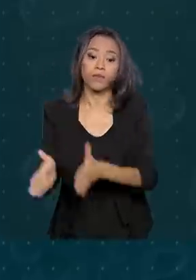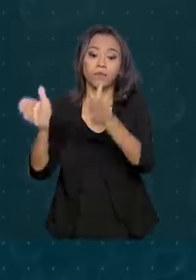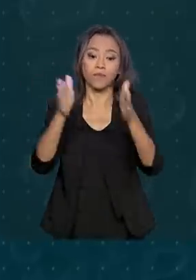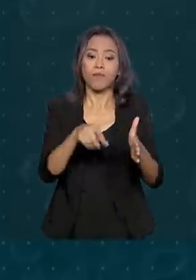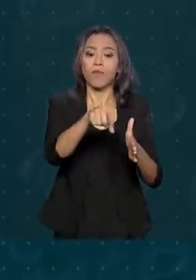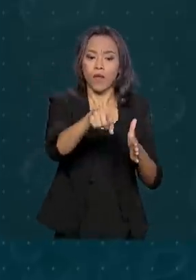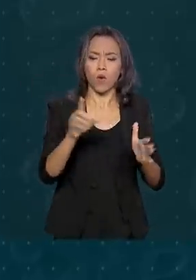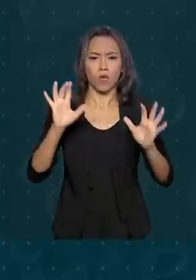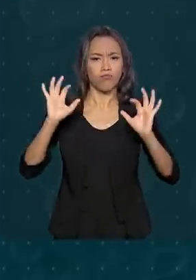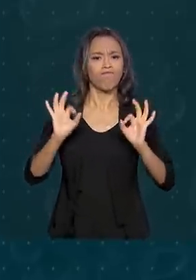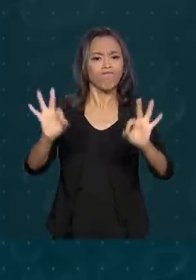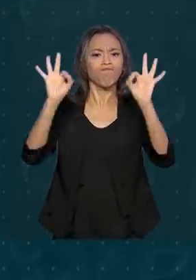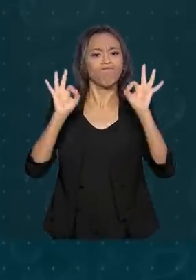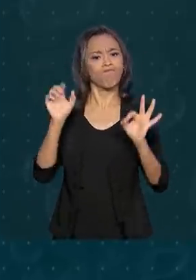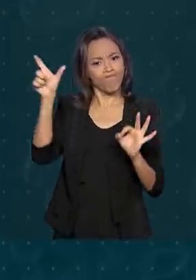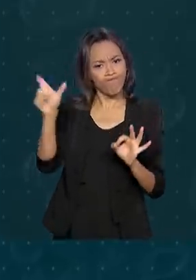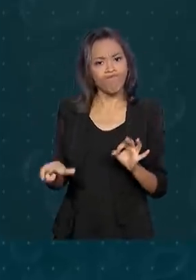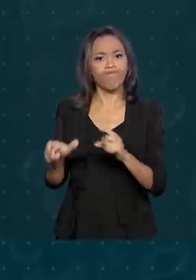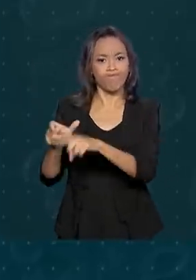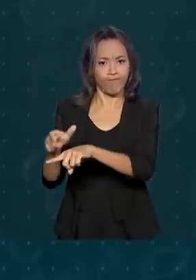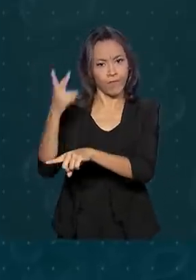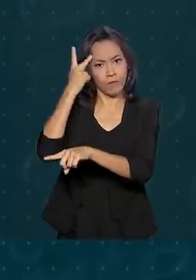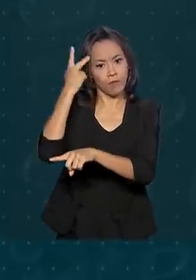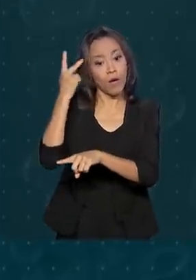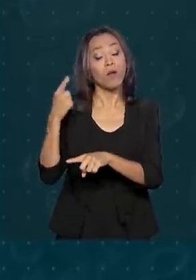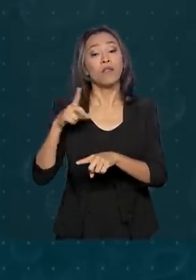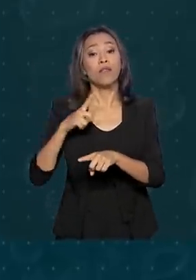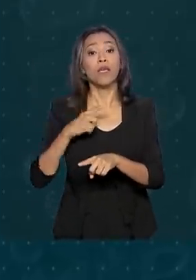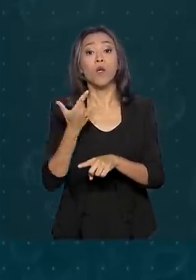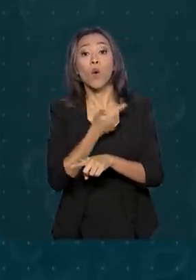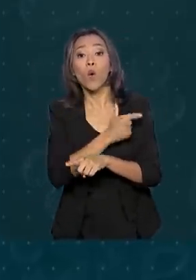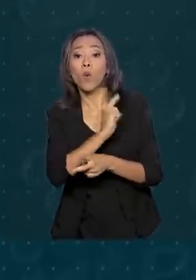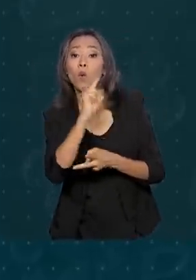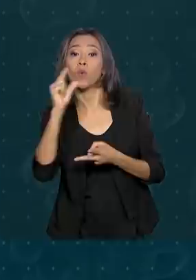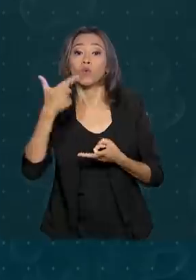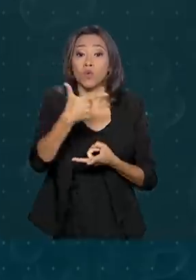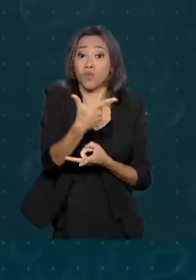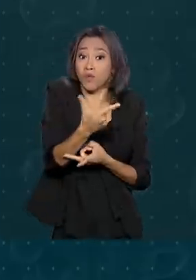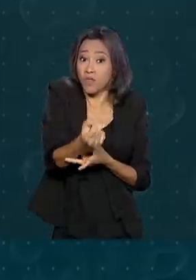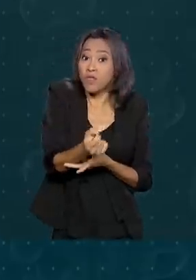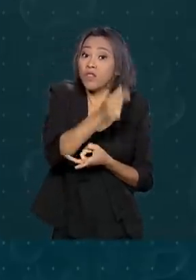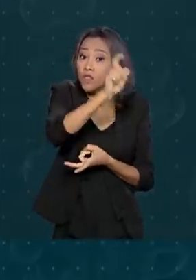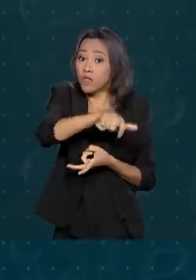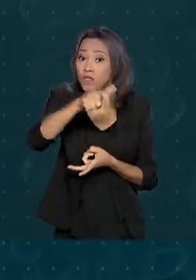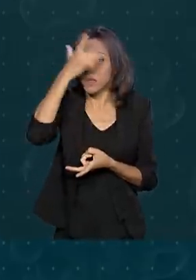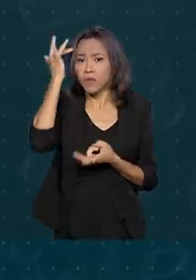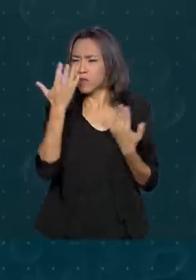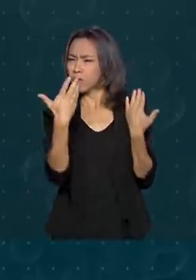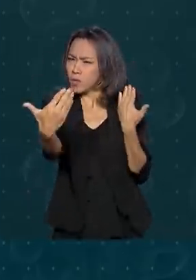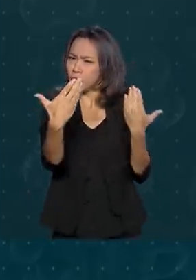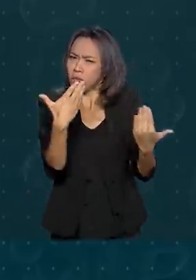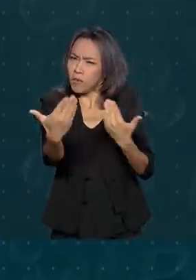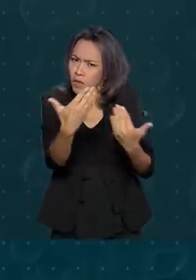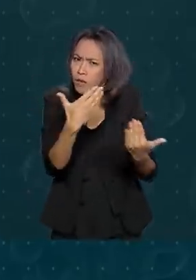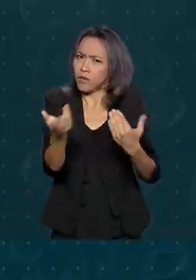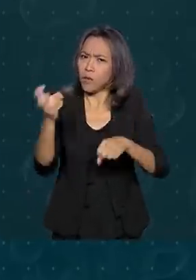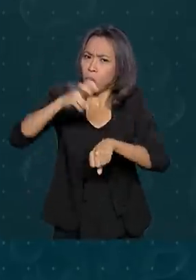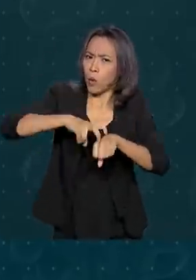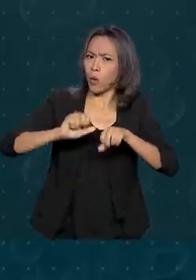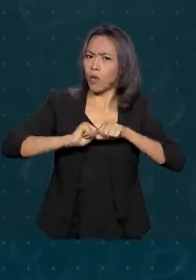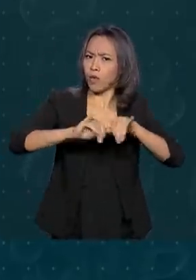confirmado, o Ministério da Saúde monitora outros 20 casos suspeitos do novo coronavírus no Brasil.